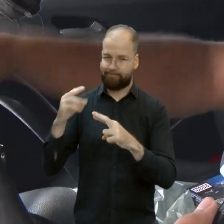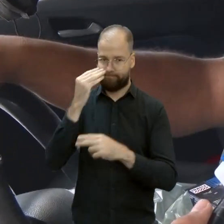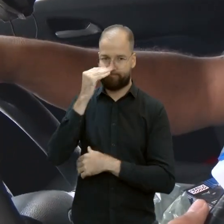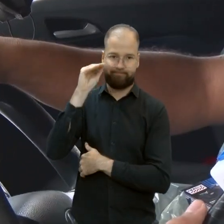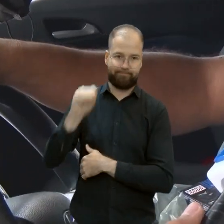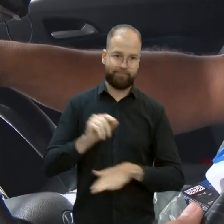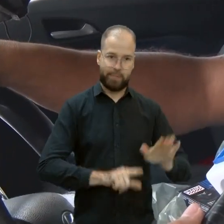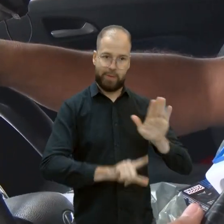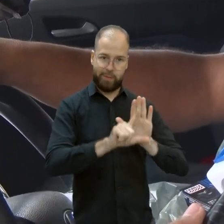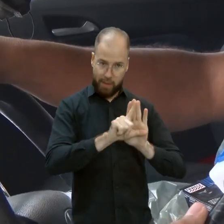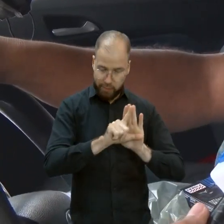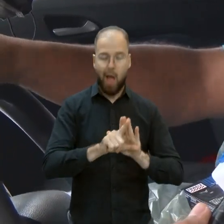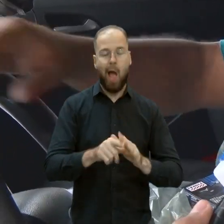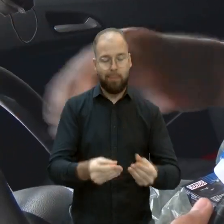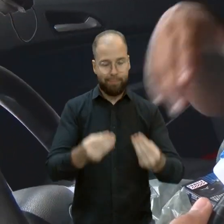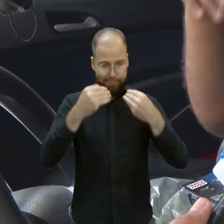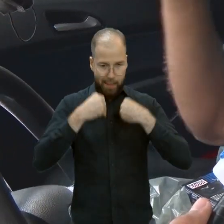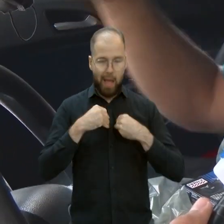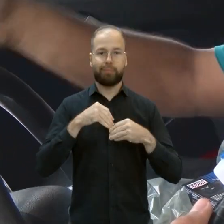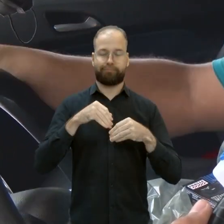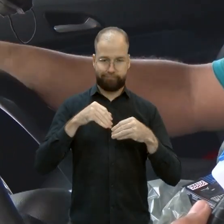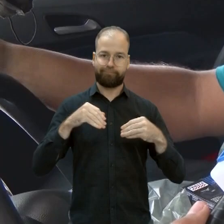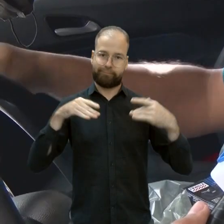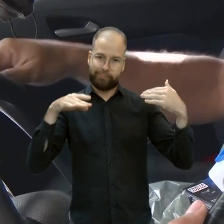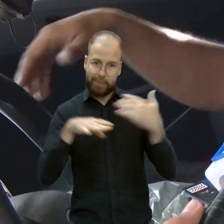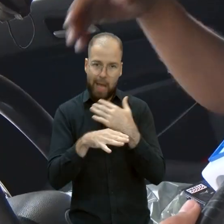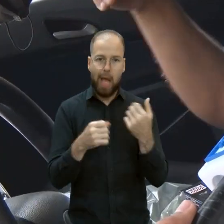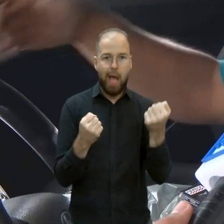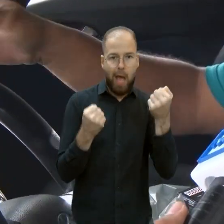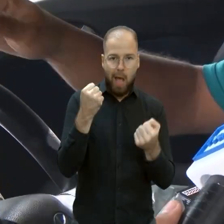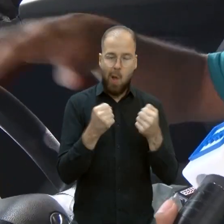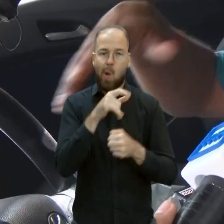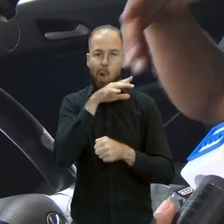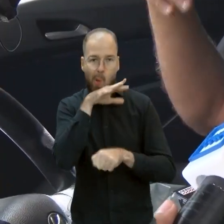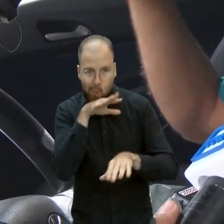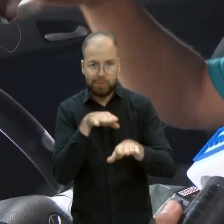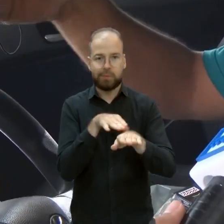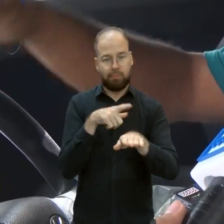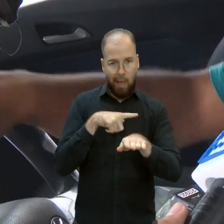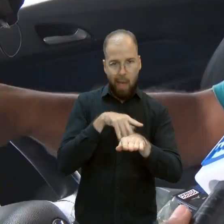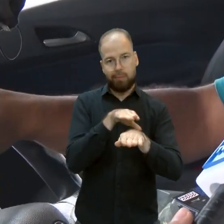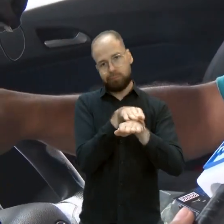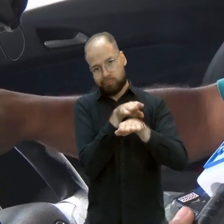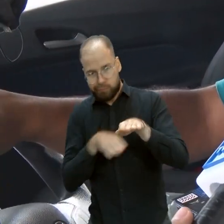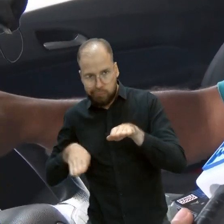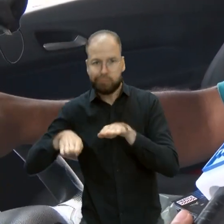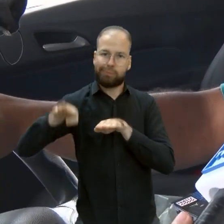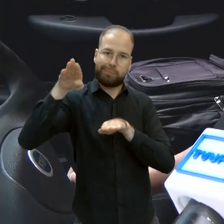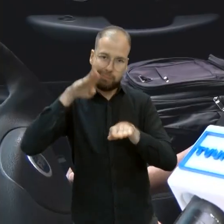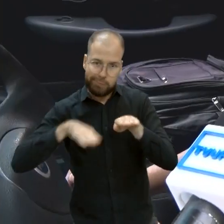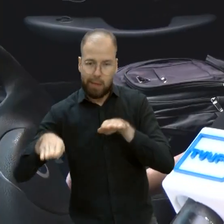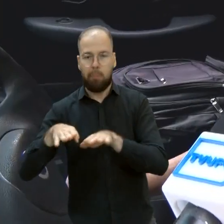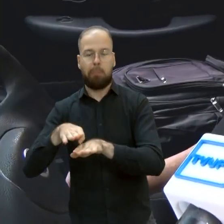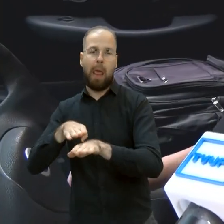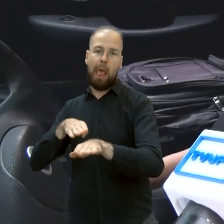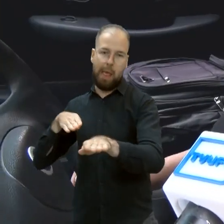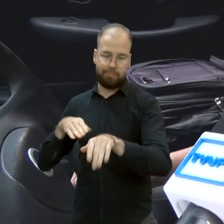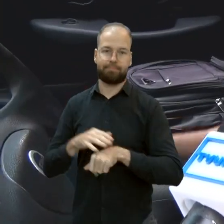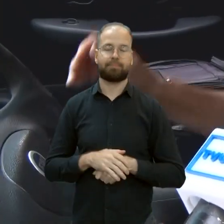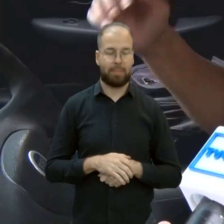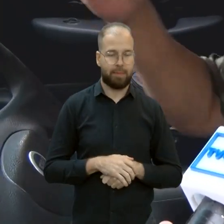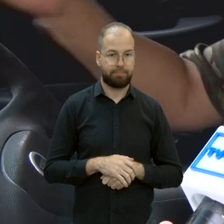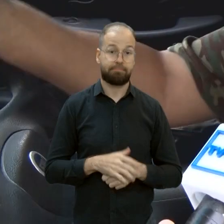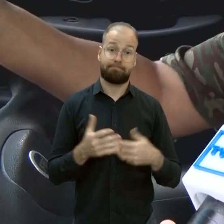se torna muito ruim, né? Porque as pessoas passam pelos acostamentos e vão congestionando o trânsito. Falta de